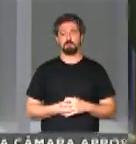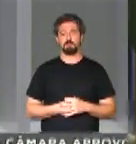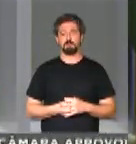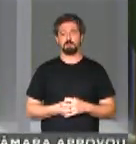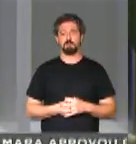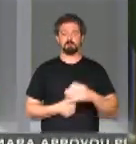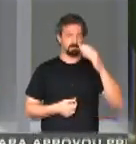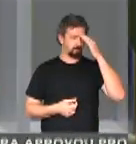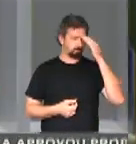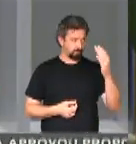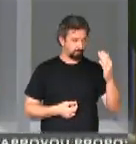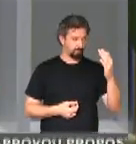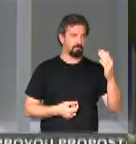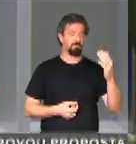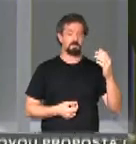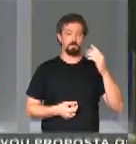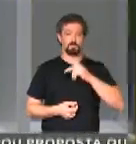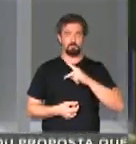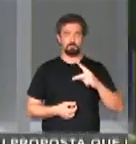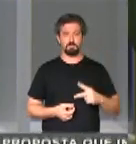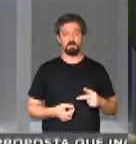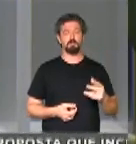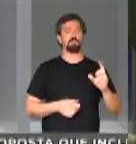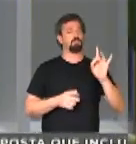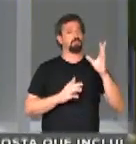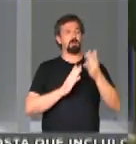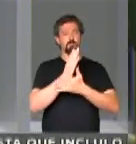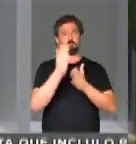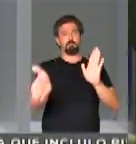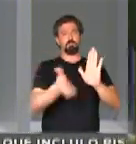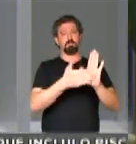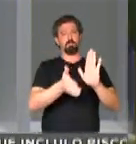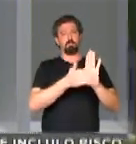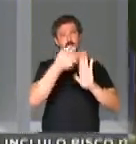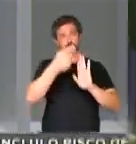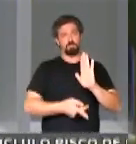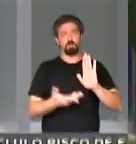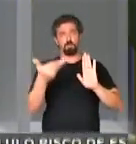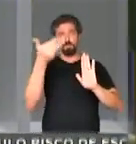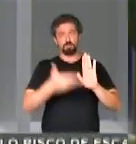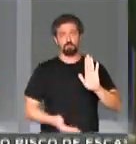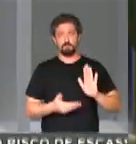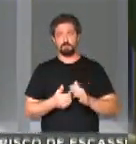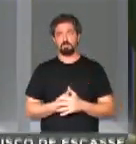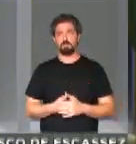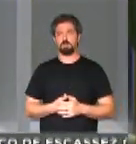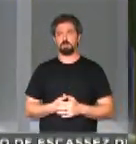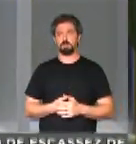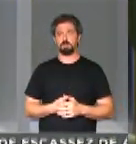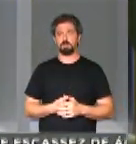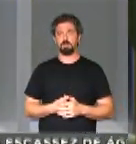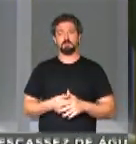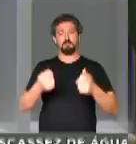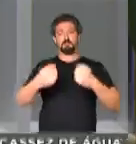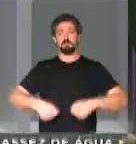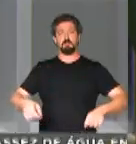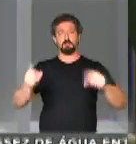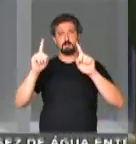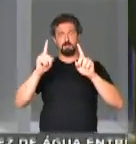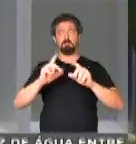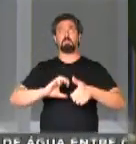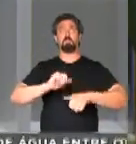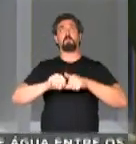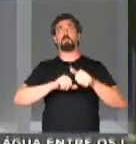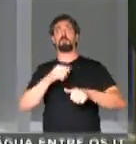Muito obrigado, muito obrigado, senhor presidente. Basta aprovar os projetos de taxação das fortunas. Não precisa